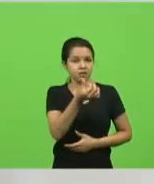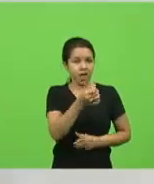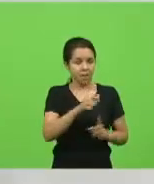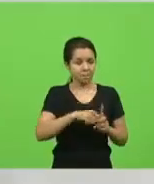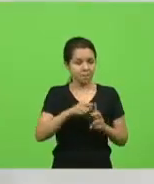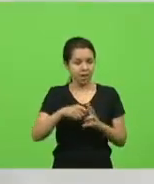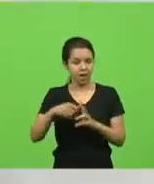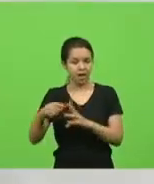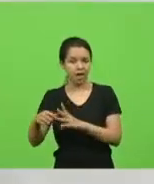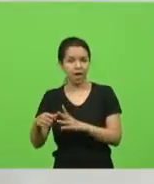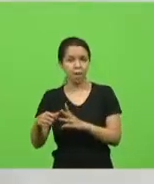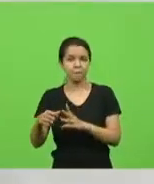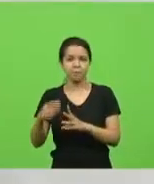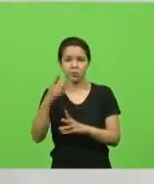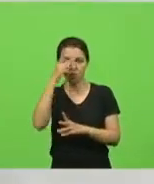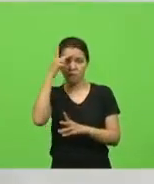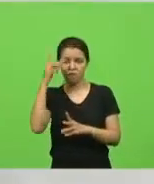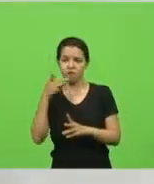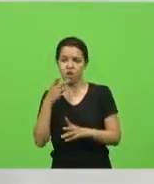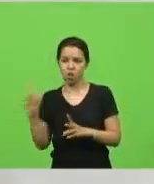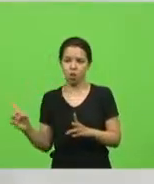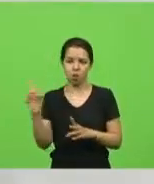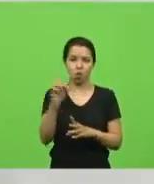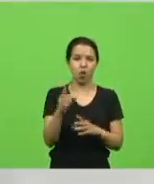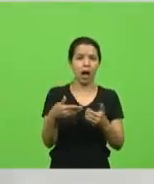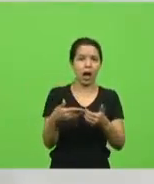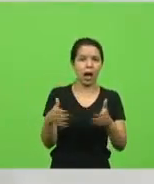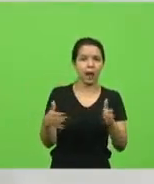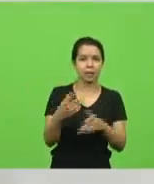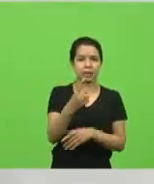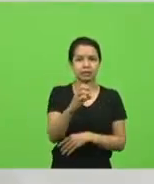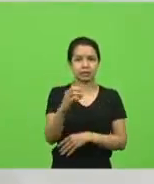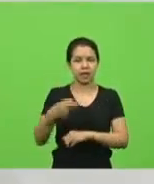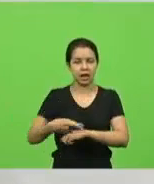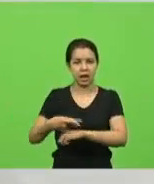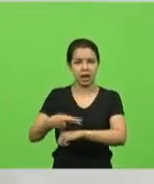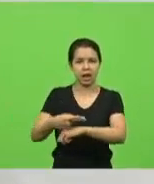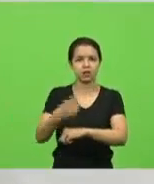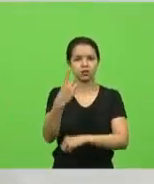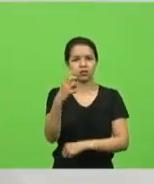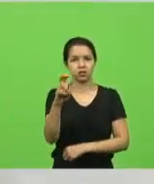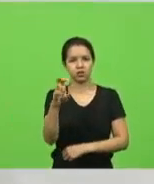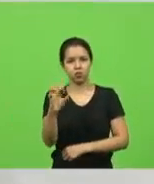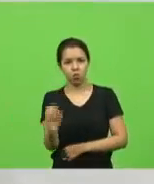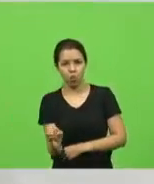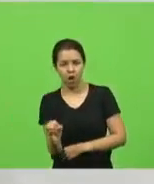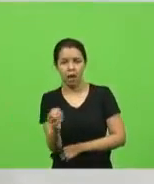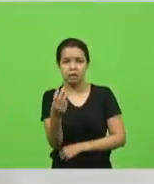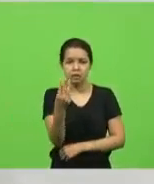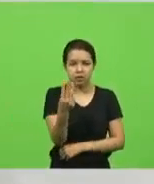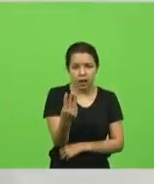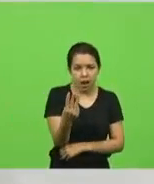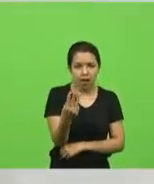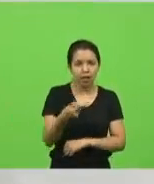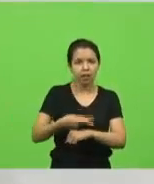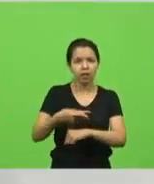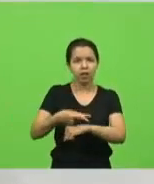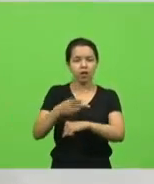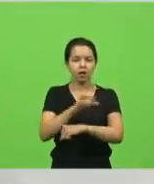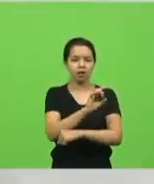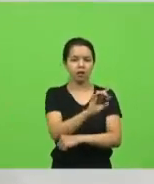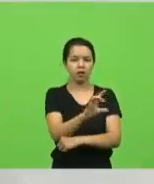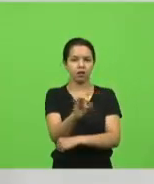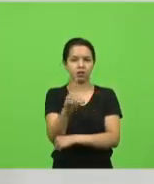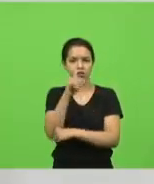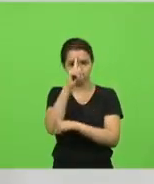falou, governador, abra 100 leitos, abra 150, abra 3 miseráveis leitos em cada hospital no